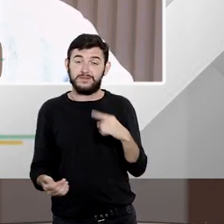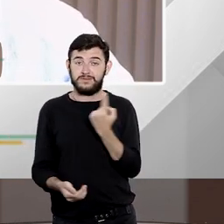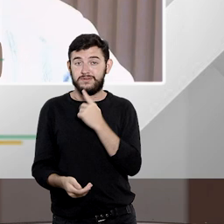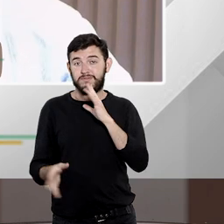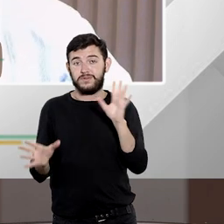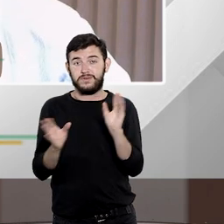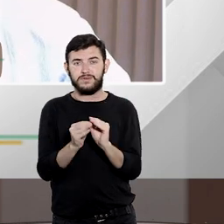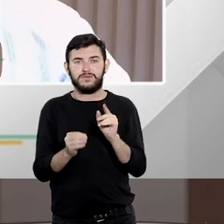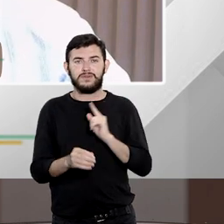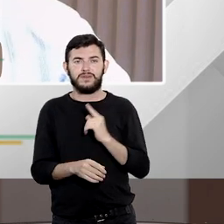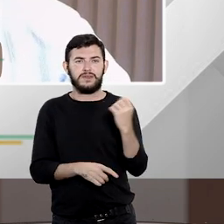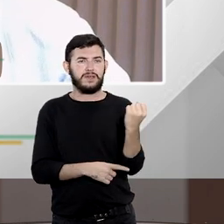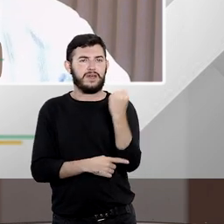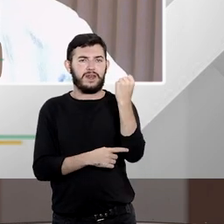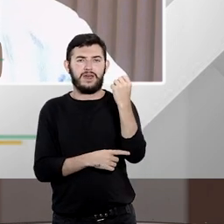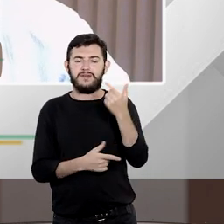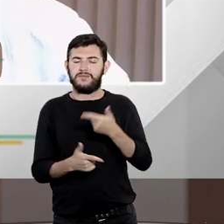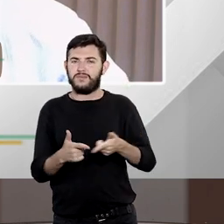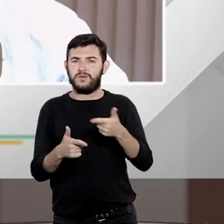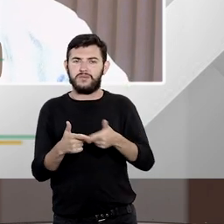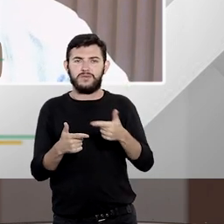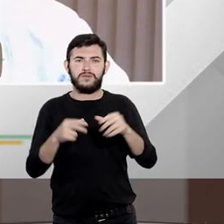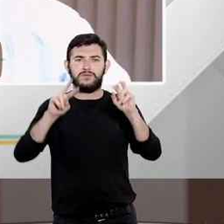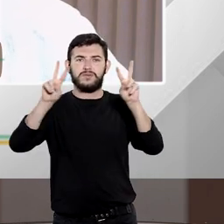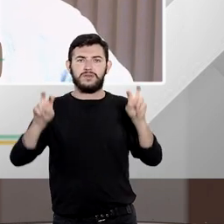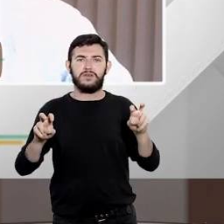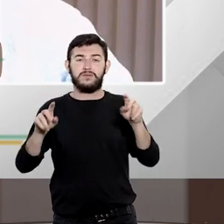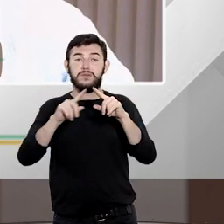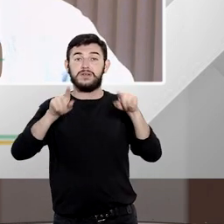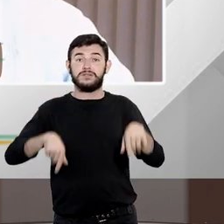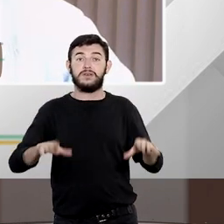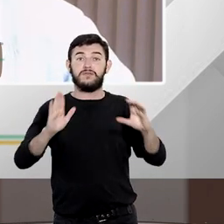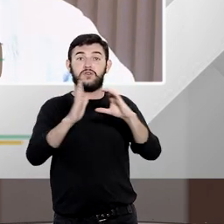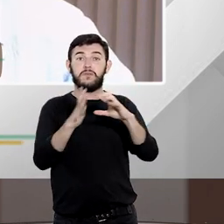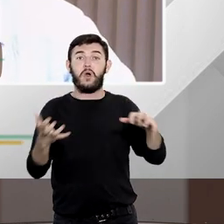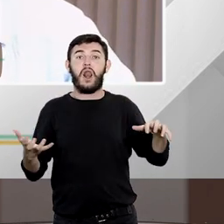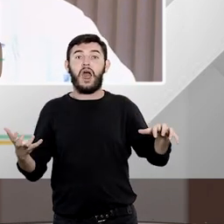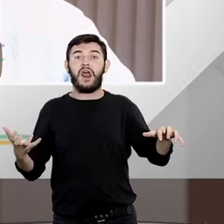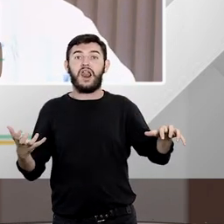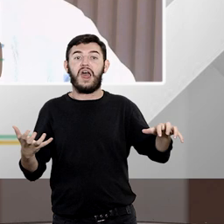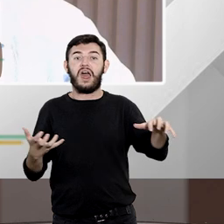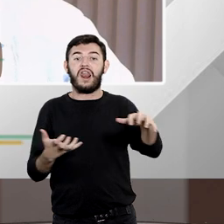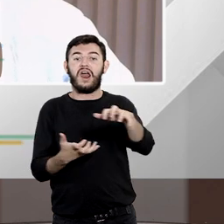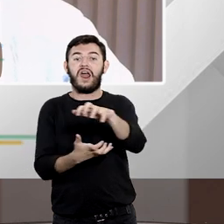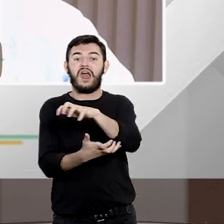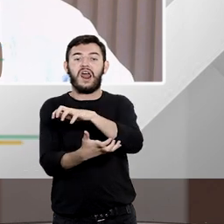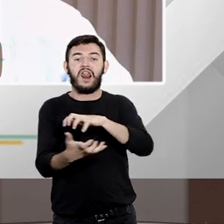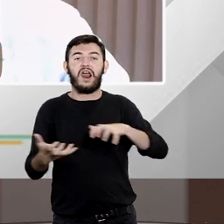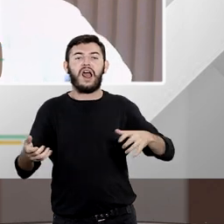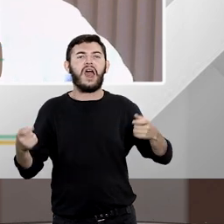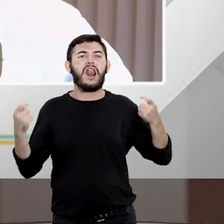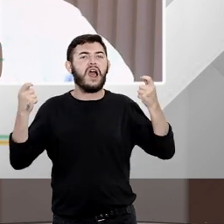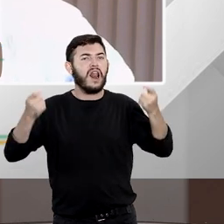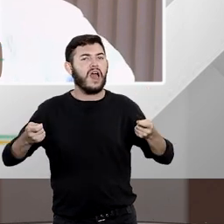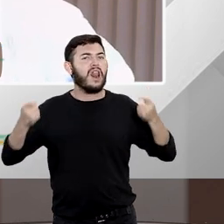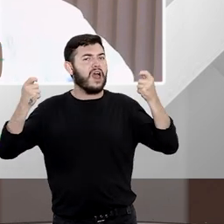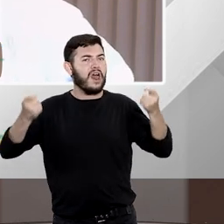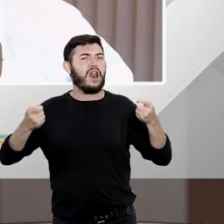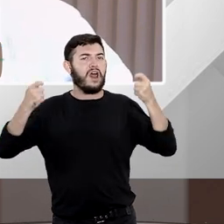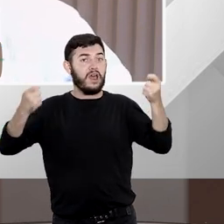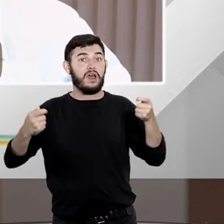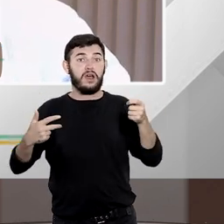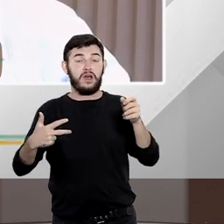crise em relação a greve de servidores públicos o poder judiciário no caso do Supremo Tribunal Federal não apenas